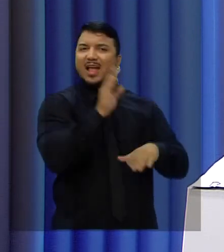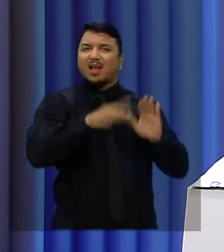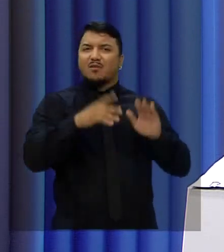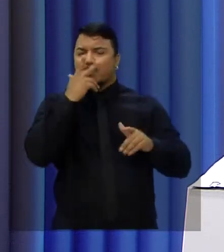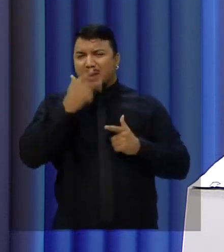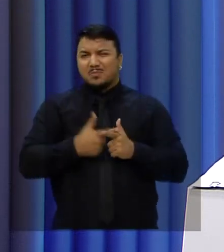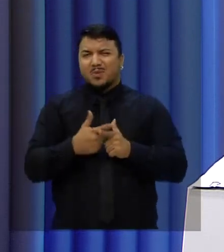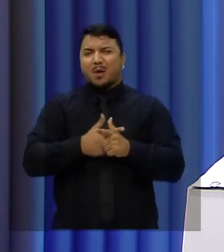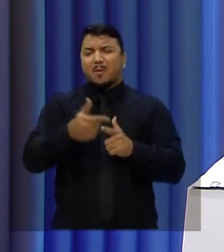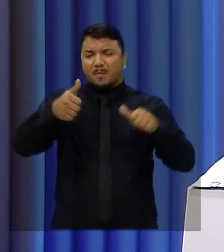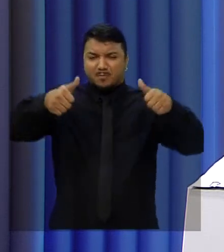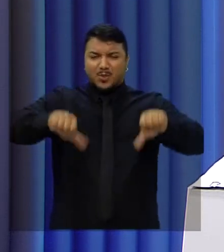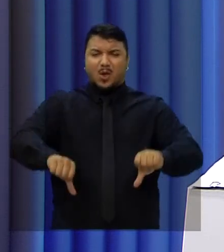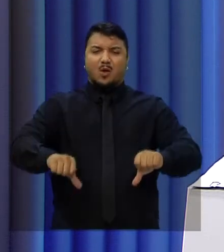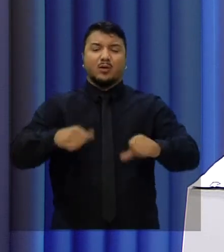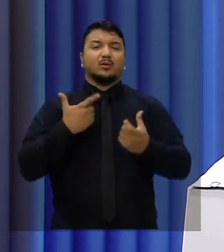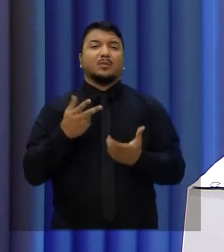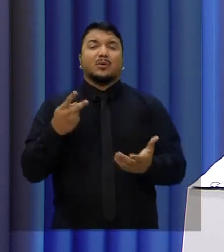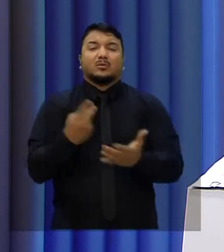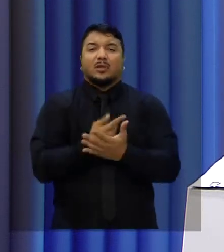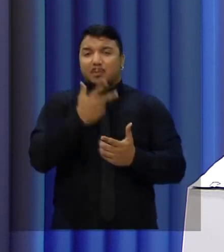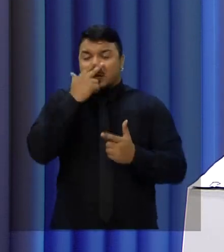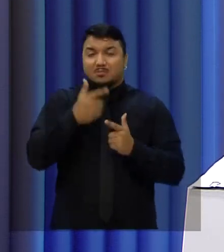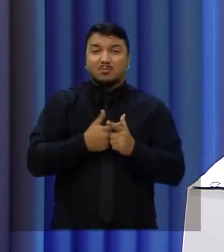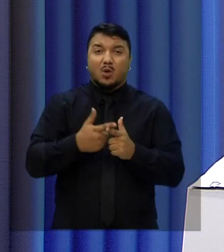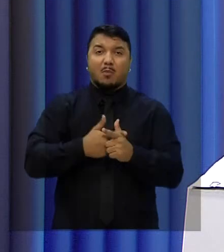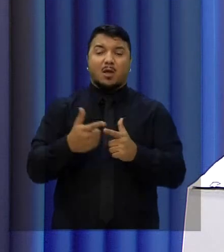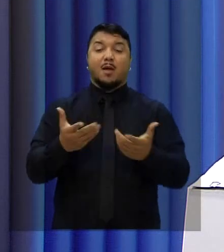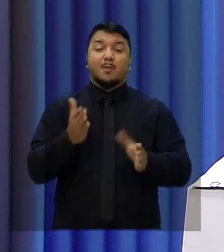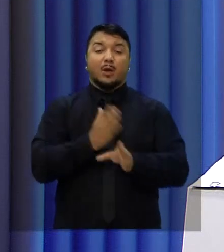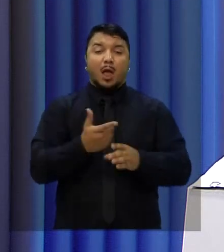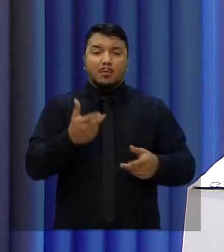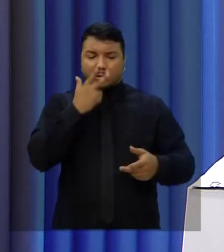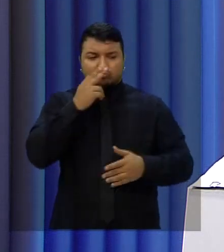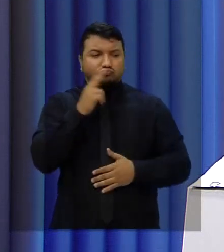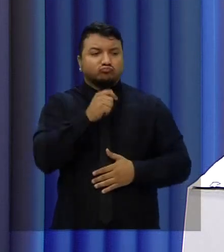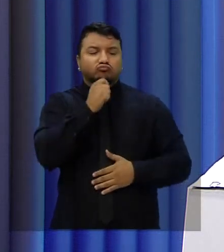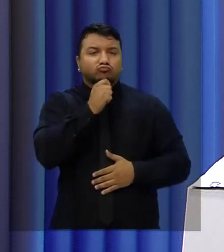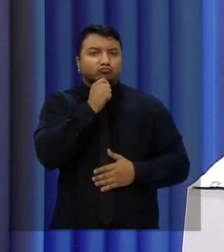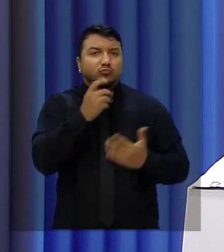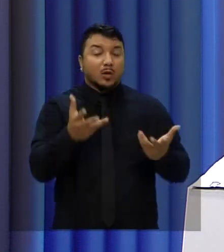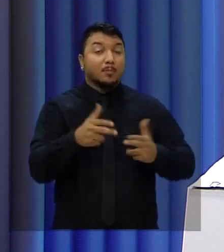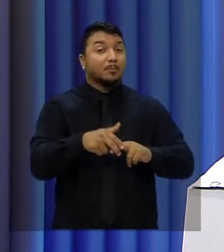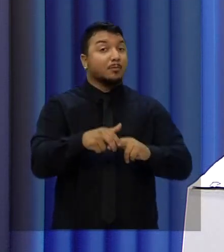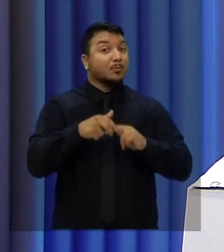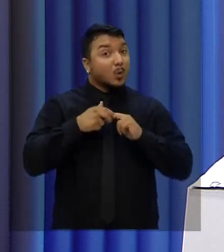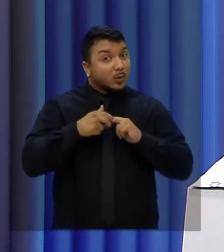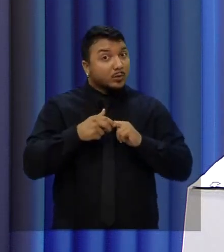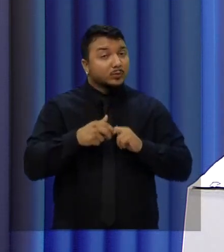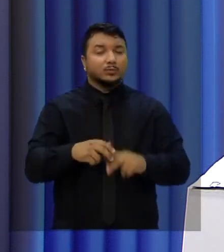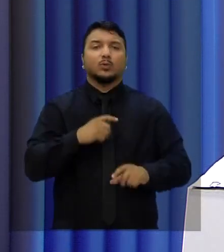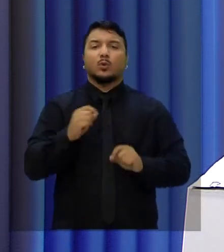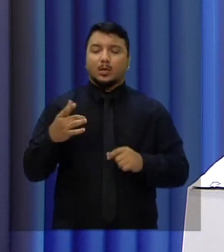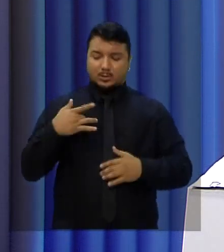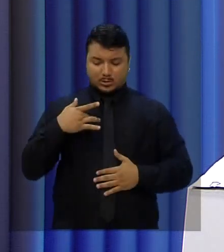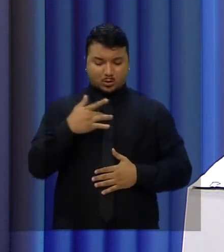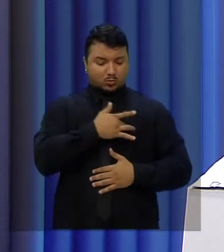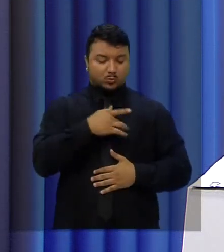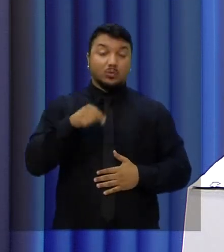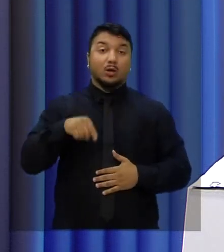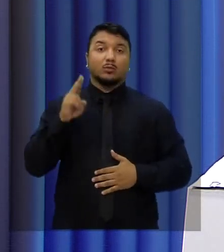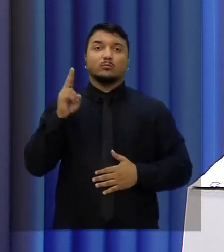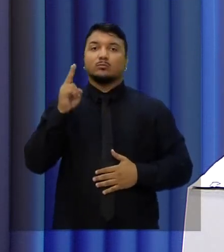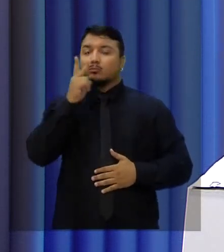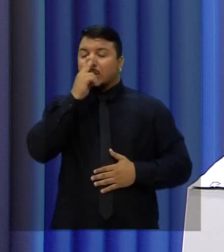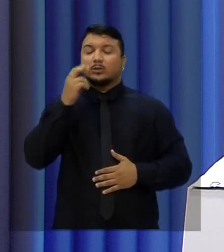prognóstico, gerando o risco de uma sequela, porque não é atendido na sua região. Como eu disse, minha gente, a saúde, tão importante quanto